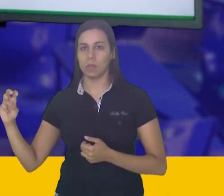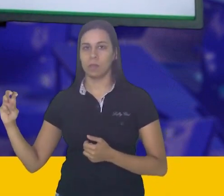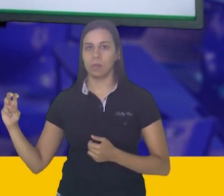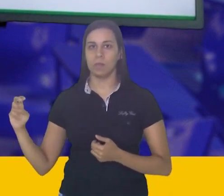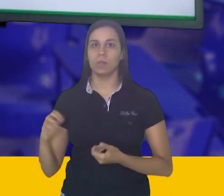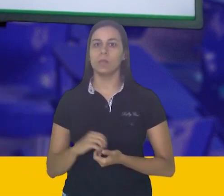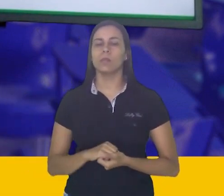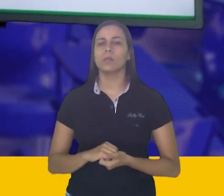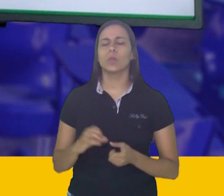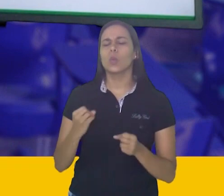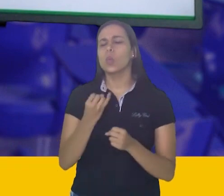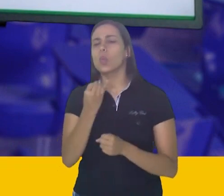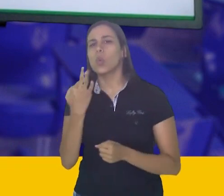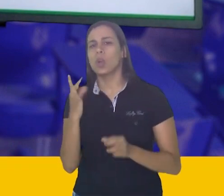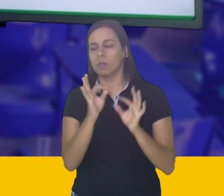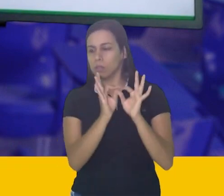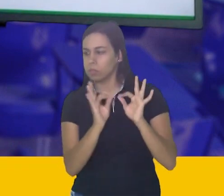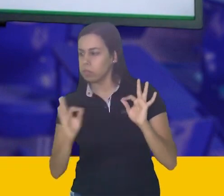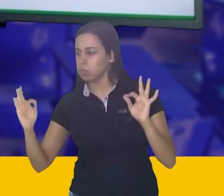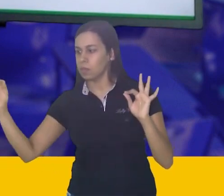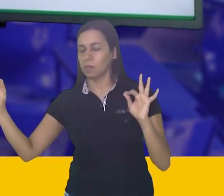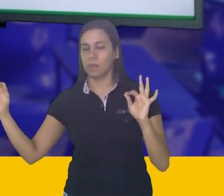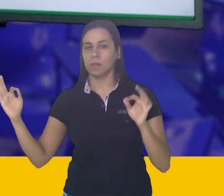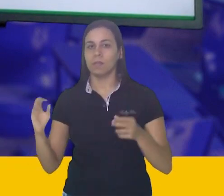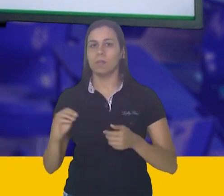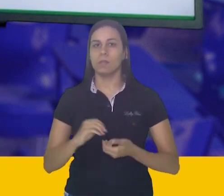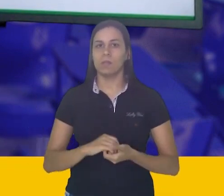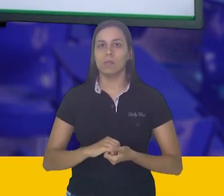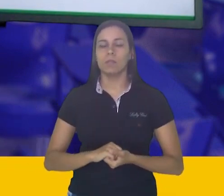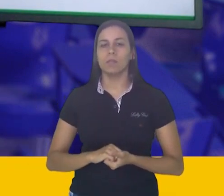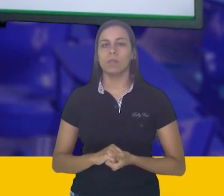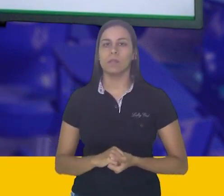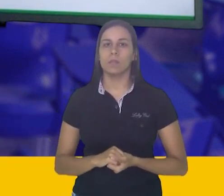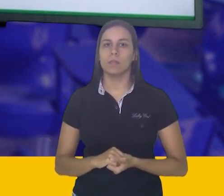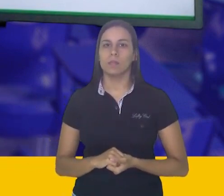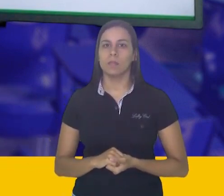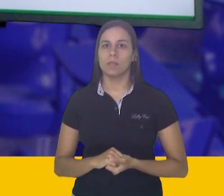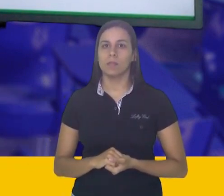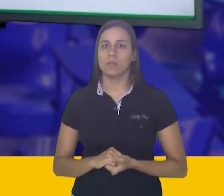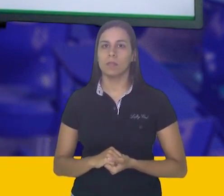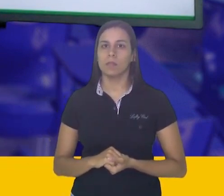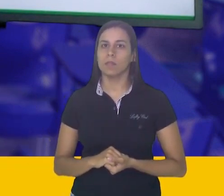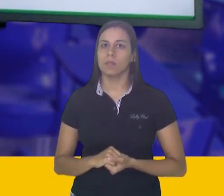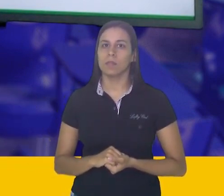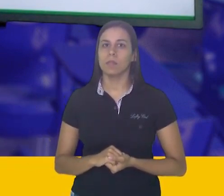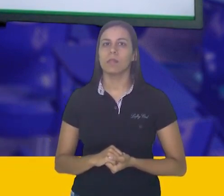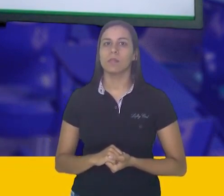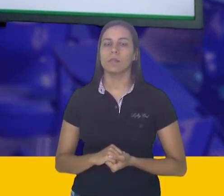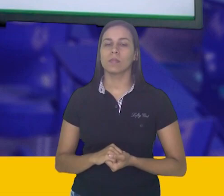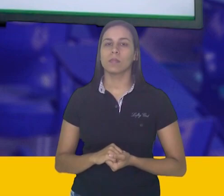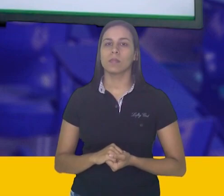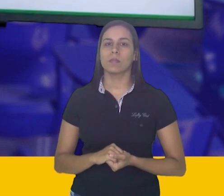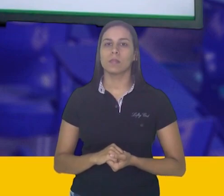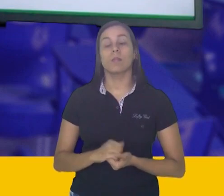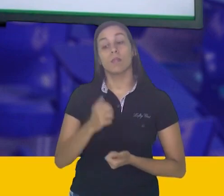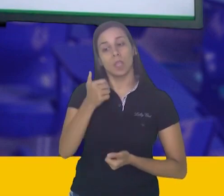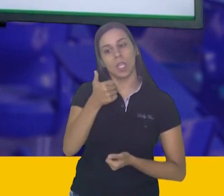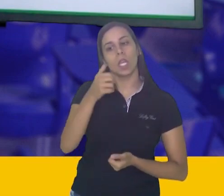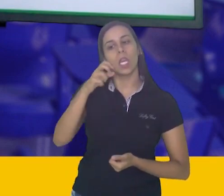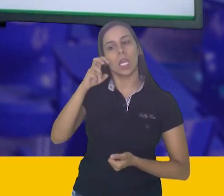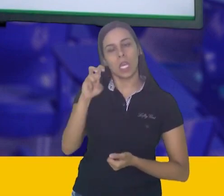mais cinco metros. Quantos metros são entre a casa de João e a escola? Quantos? Exatamente,